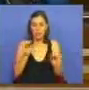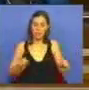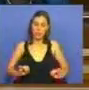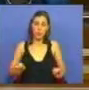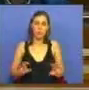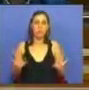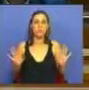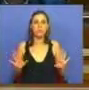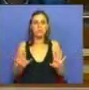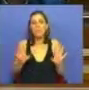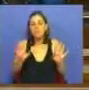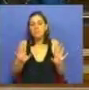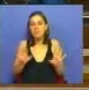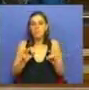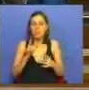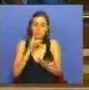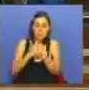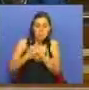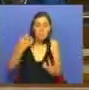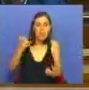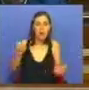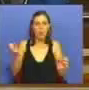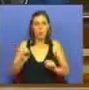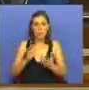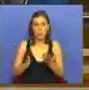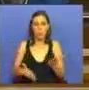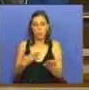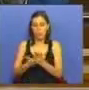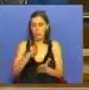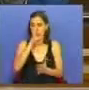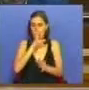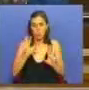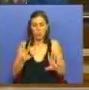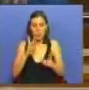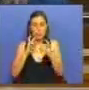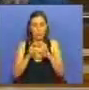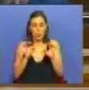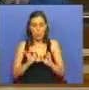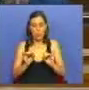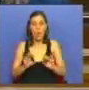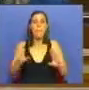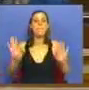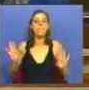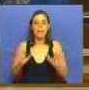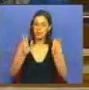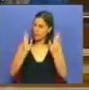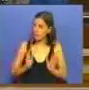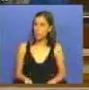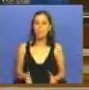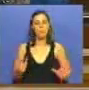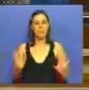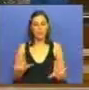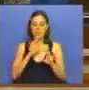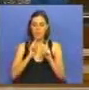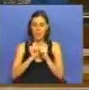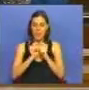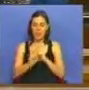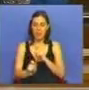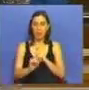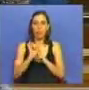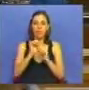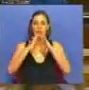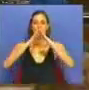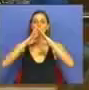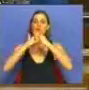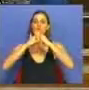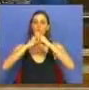pelo menos divergências assinaláveis com a proposta do Governo. Mas também é preciso definir a sua